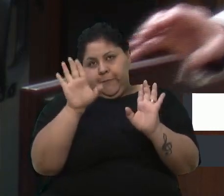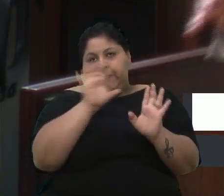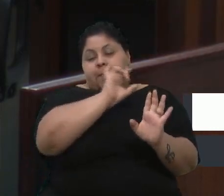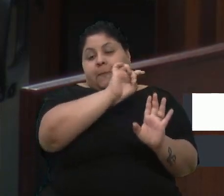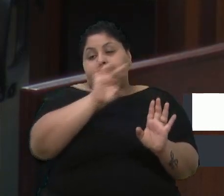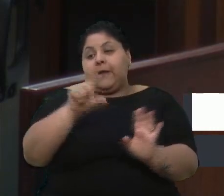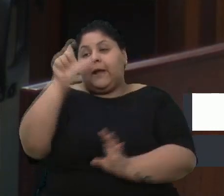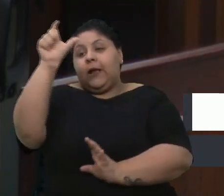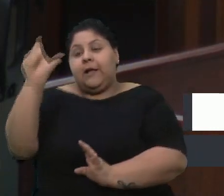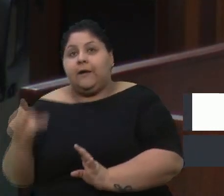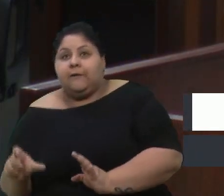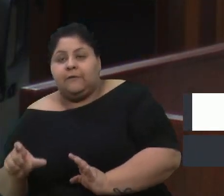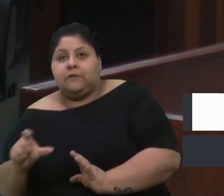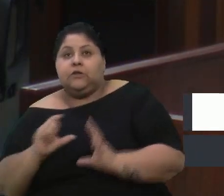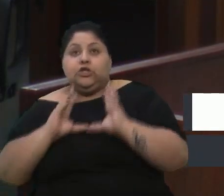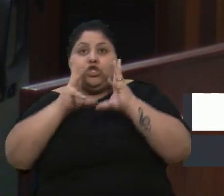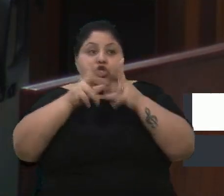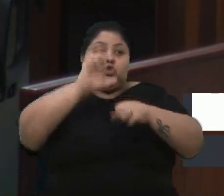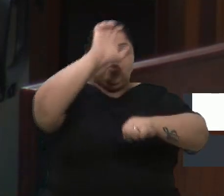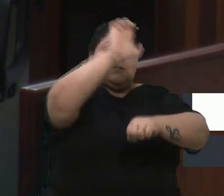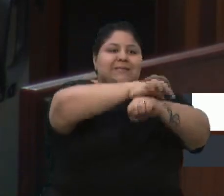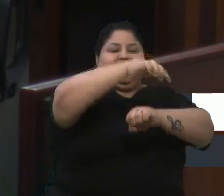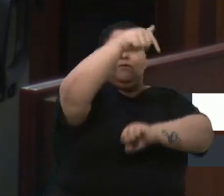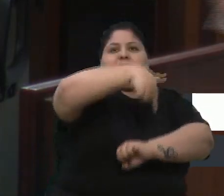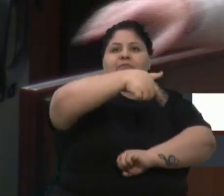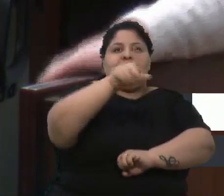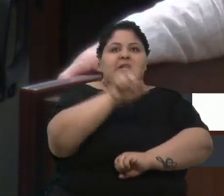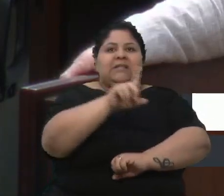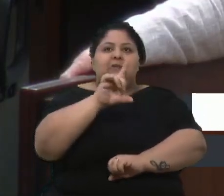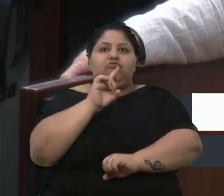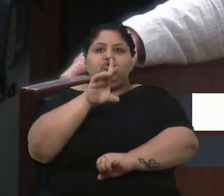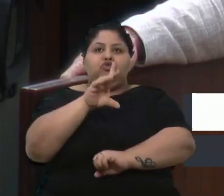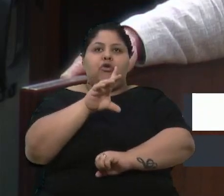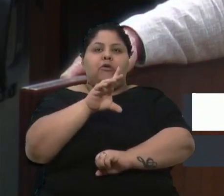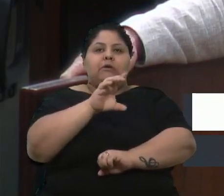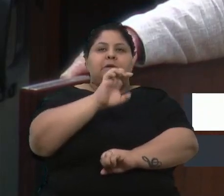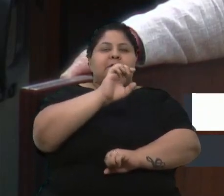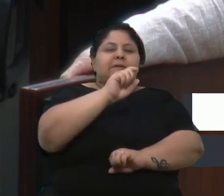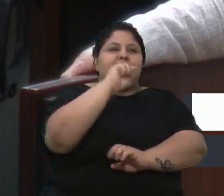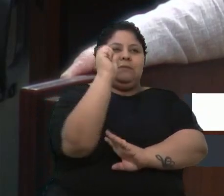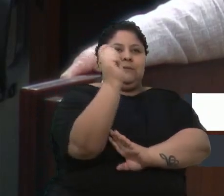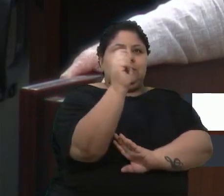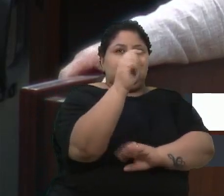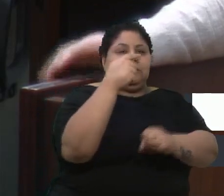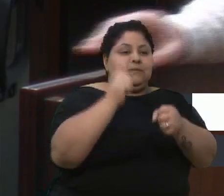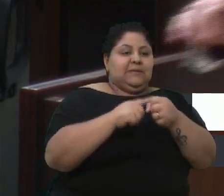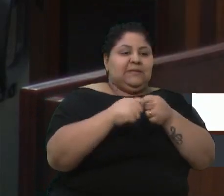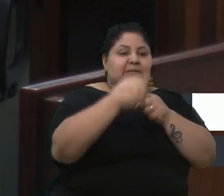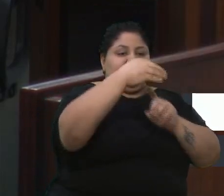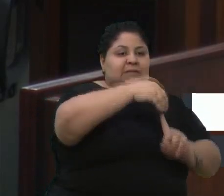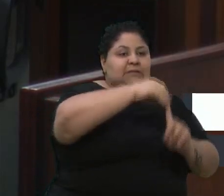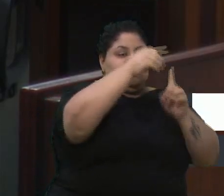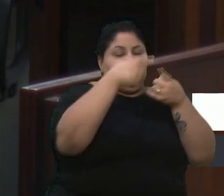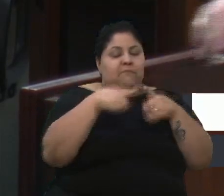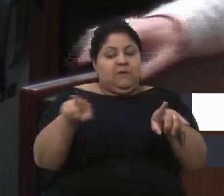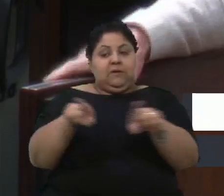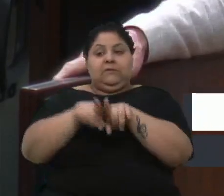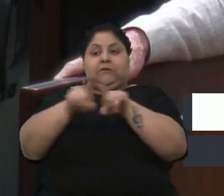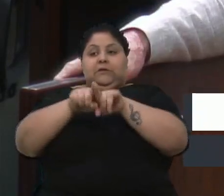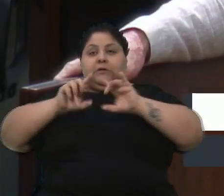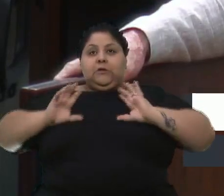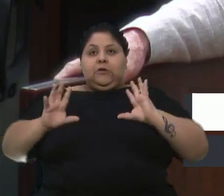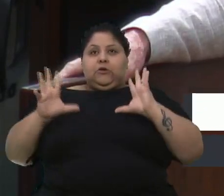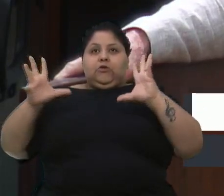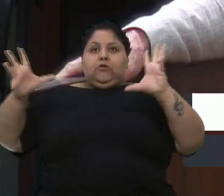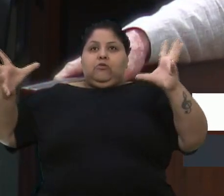são de todo o Estado, ou seja, não só da capital, como procurando abranger as várias